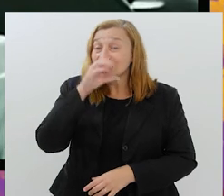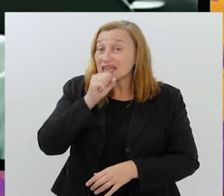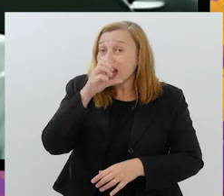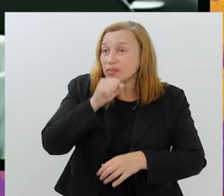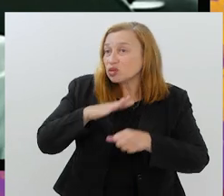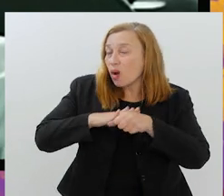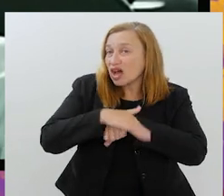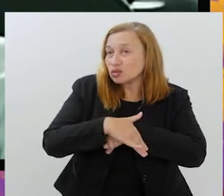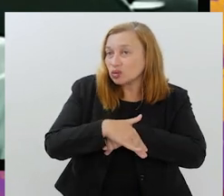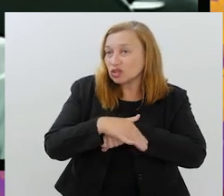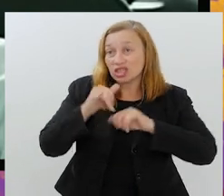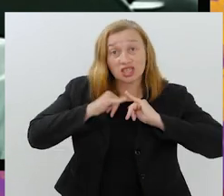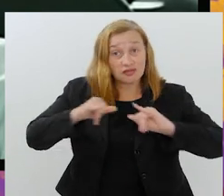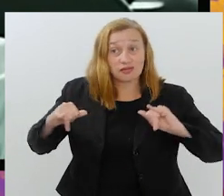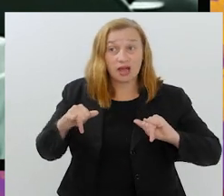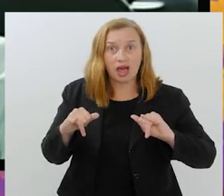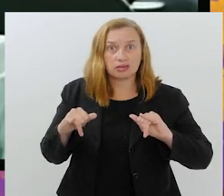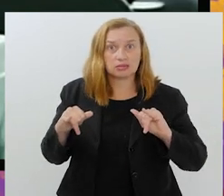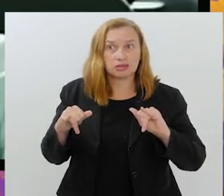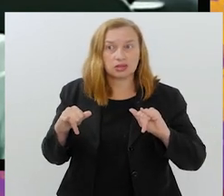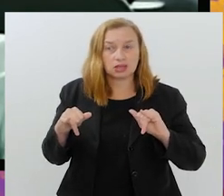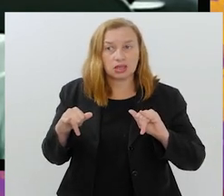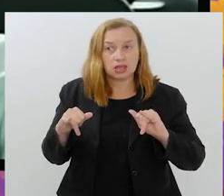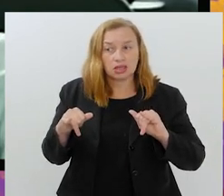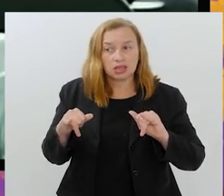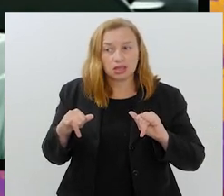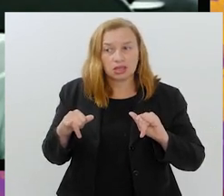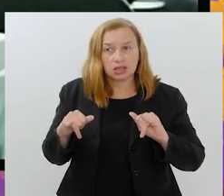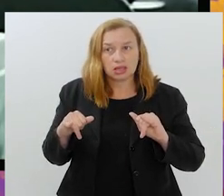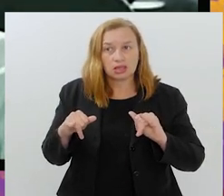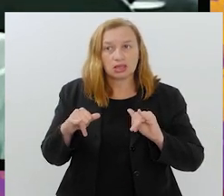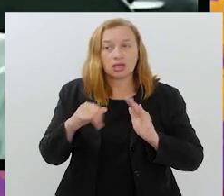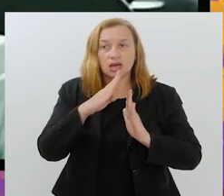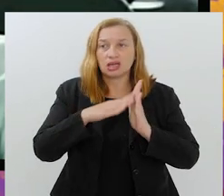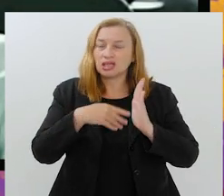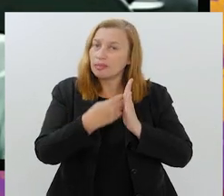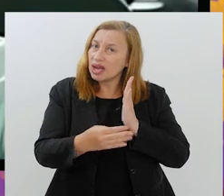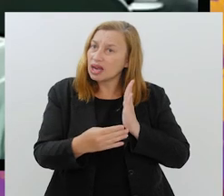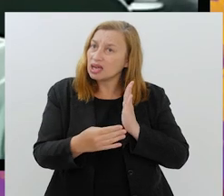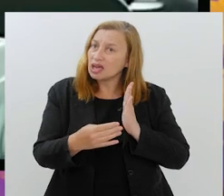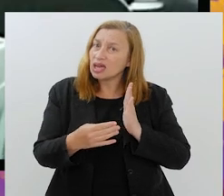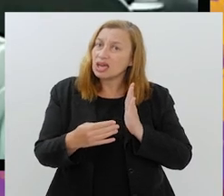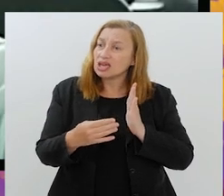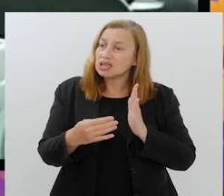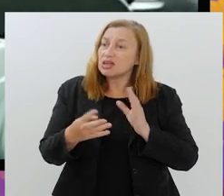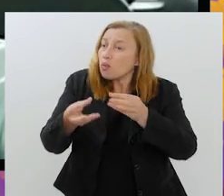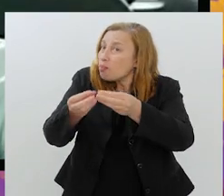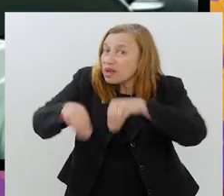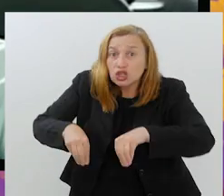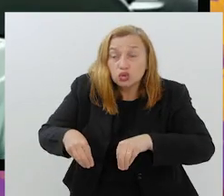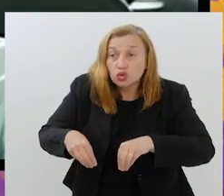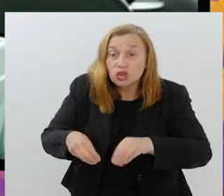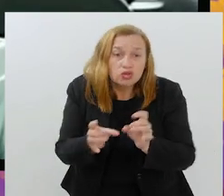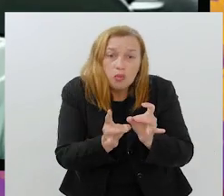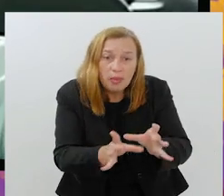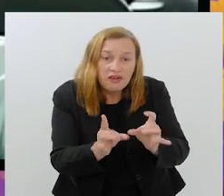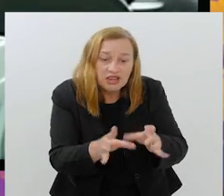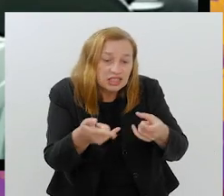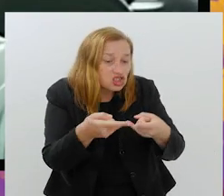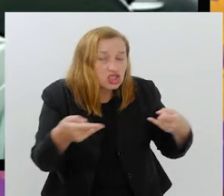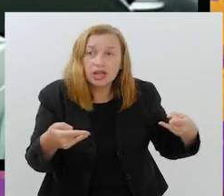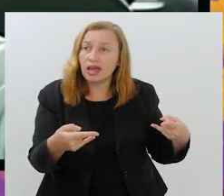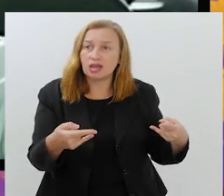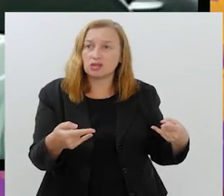foi divulgada a tabela desmembrada. É verdade. Isso é uma fronta contra o produto, para a venda de ingressos, para a